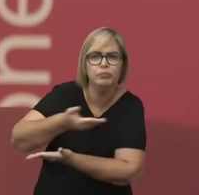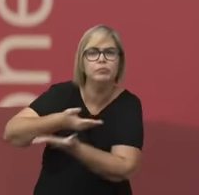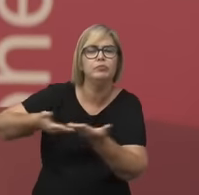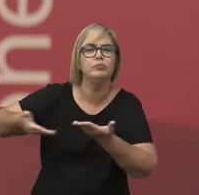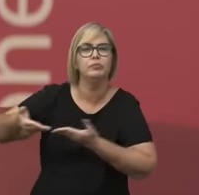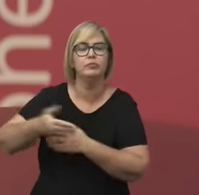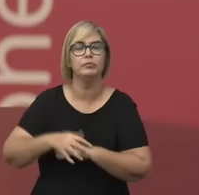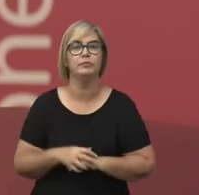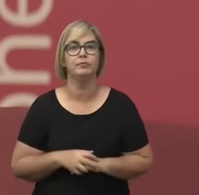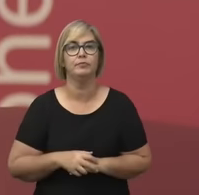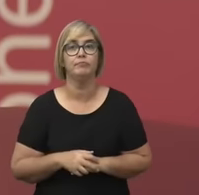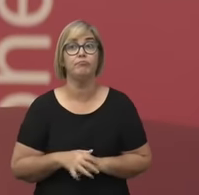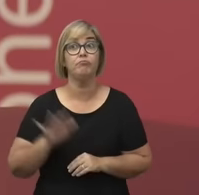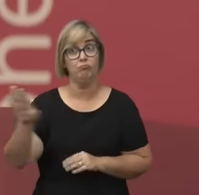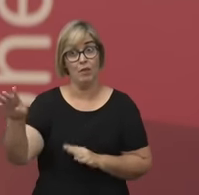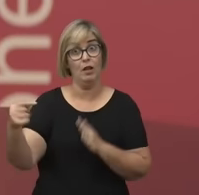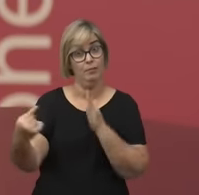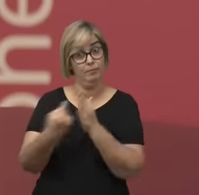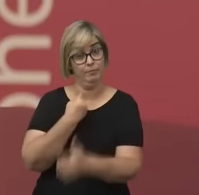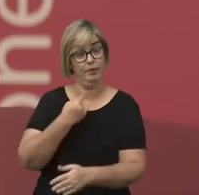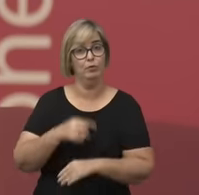E a pergunta do Gabriele